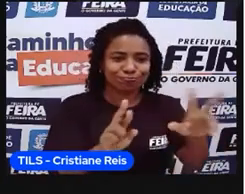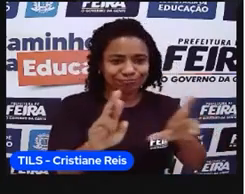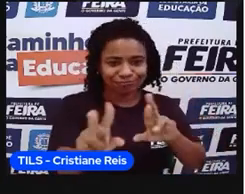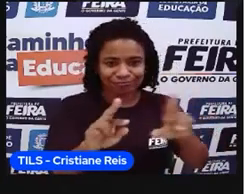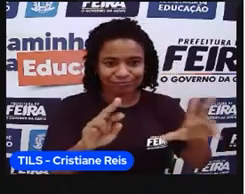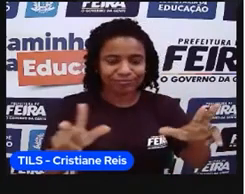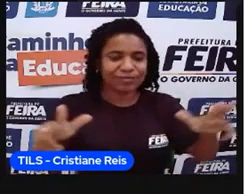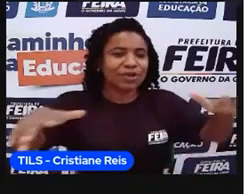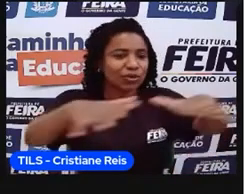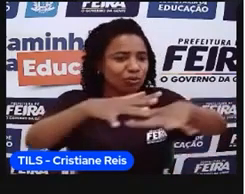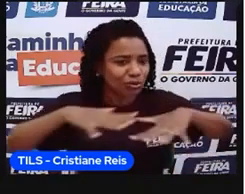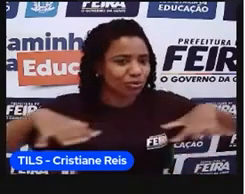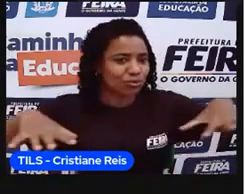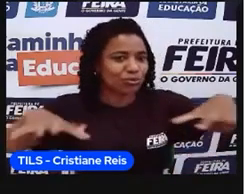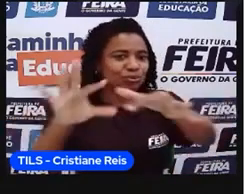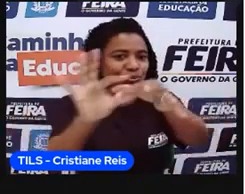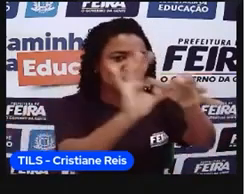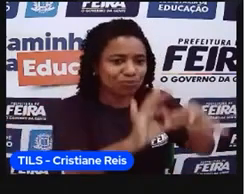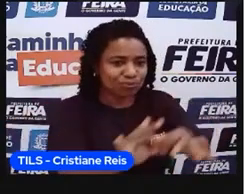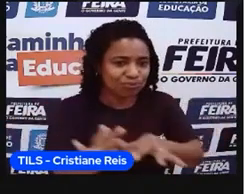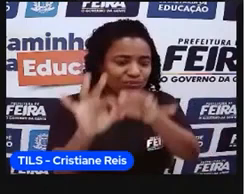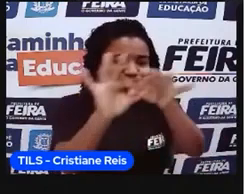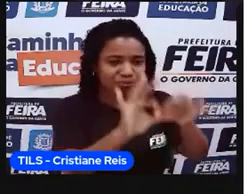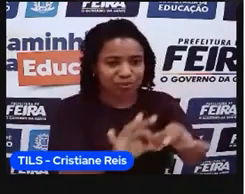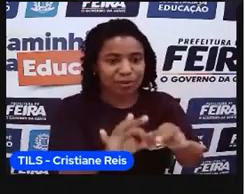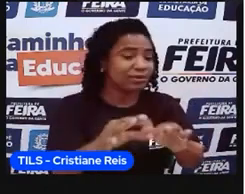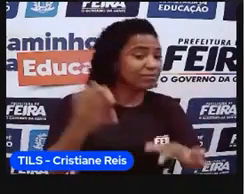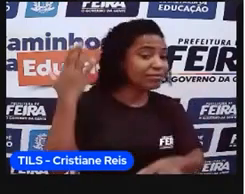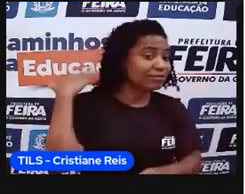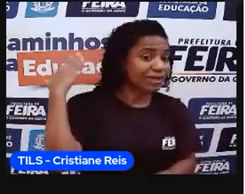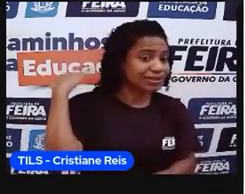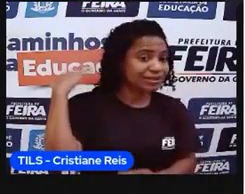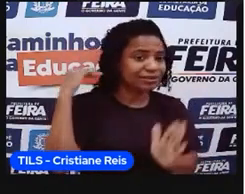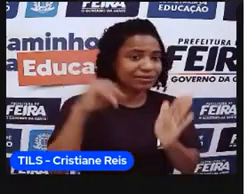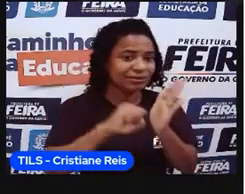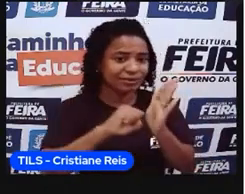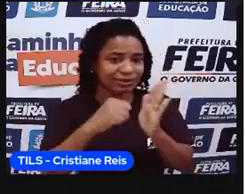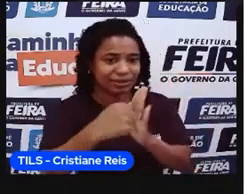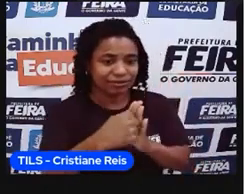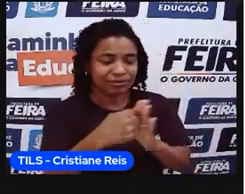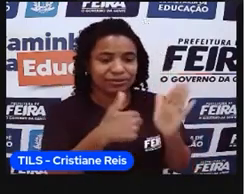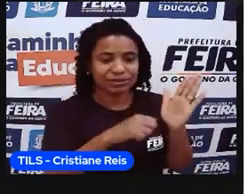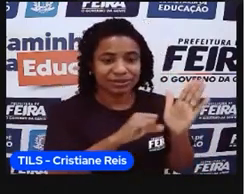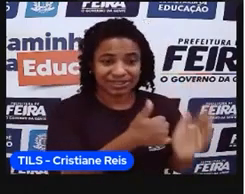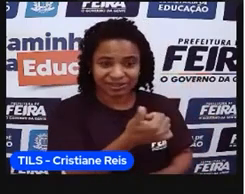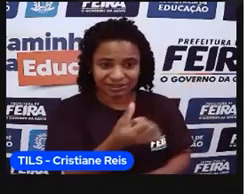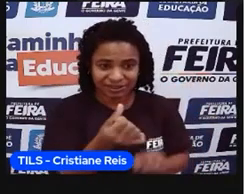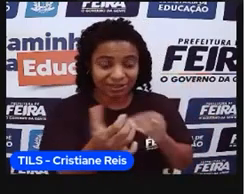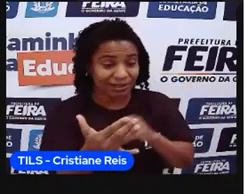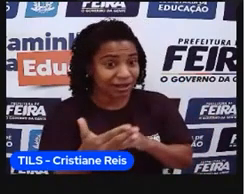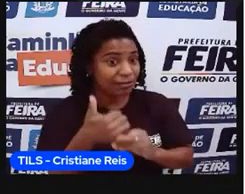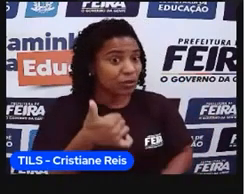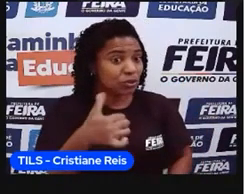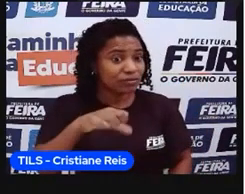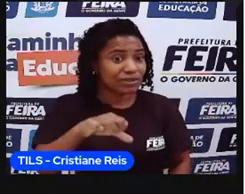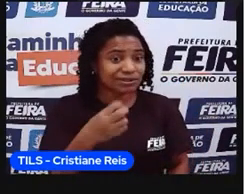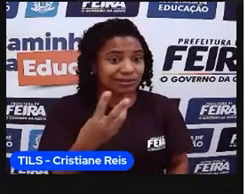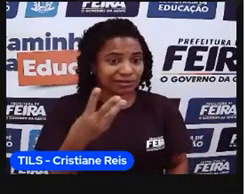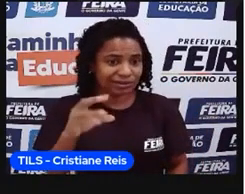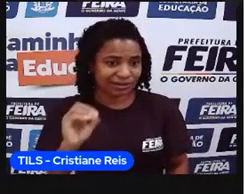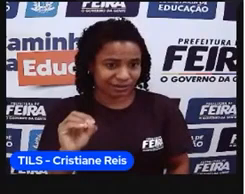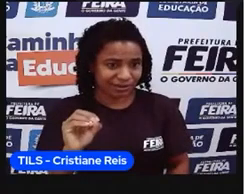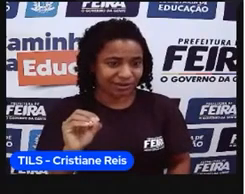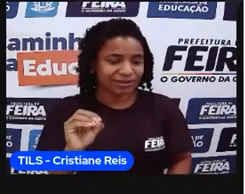inteiro já tá interligado, mas nesse período aí, né, entre o século XVI até 1930, a gente tinha